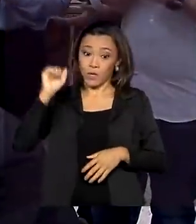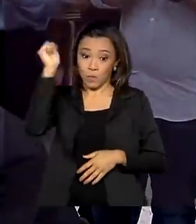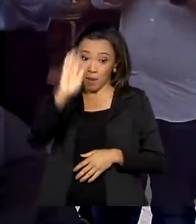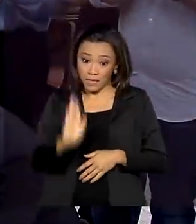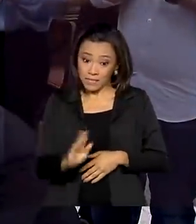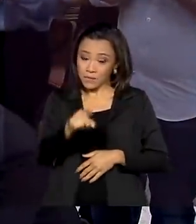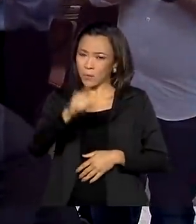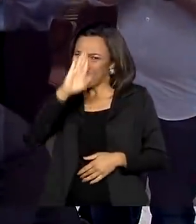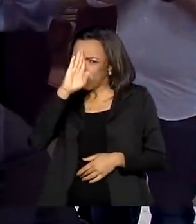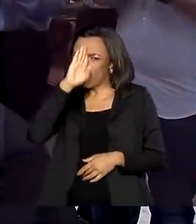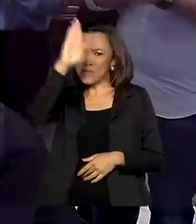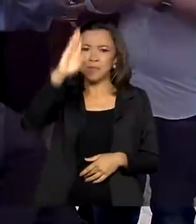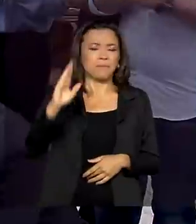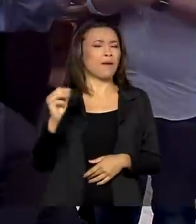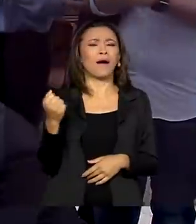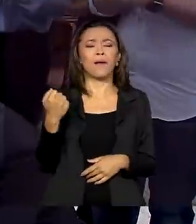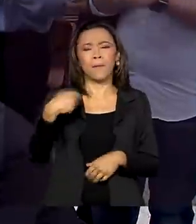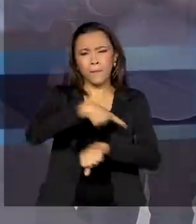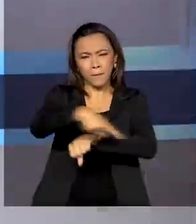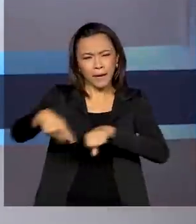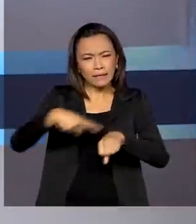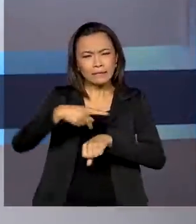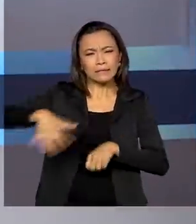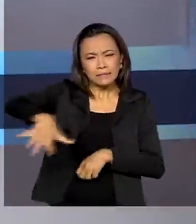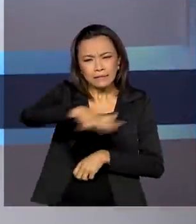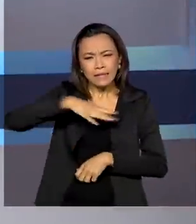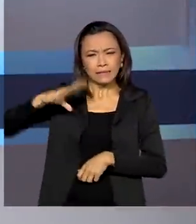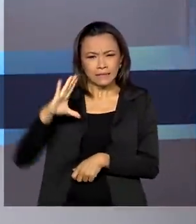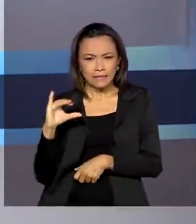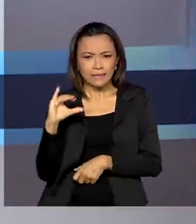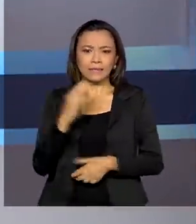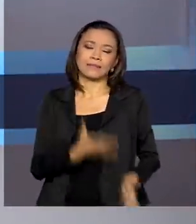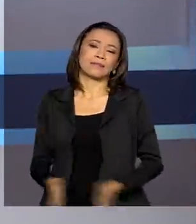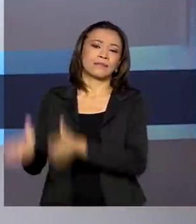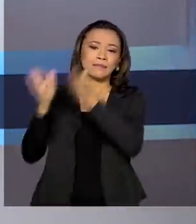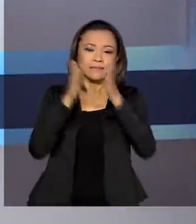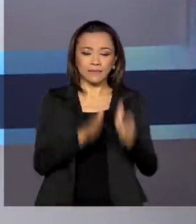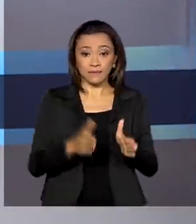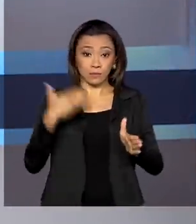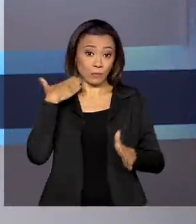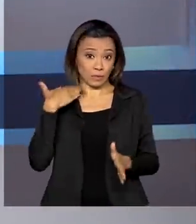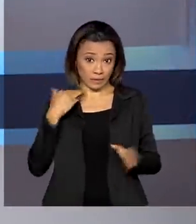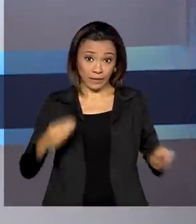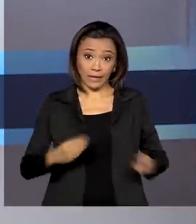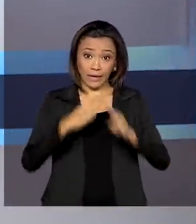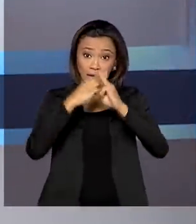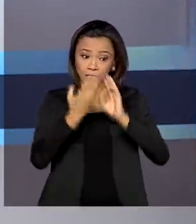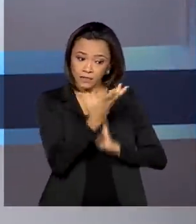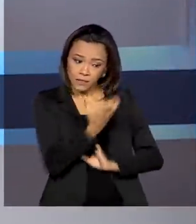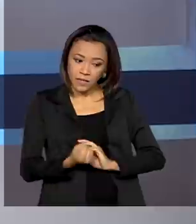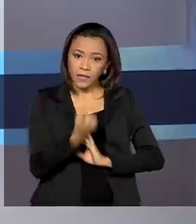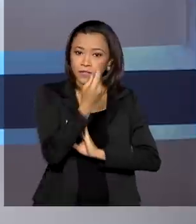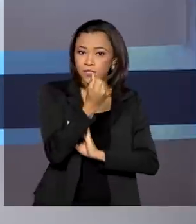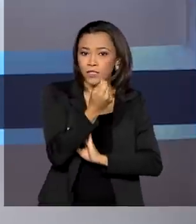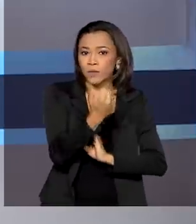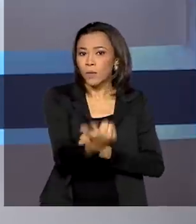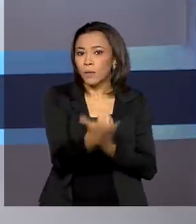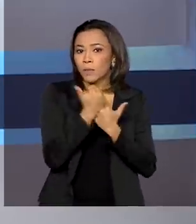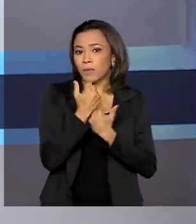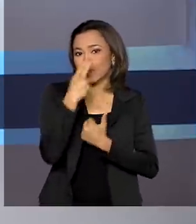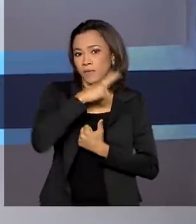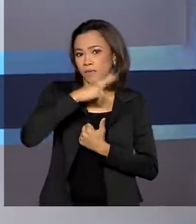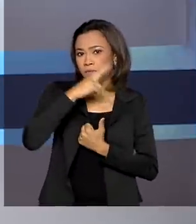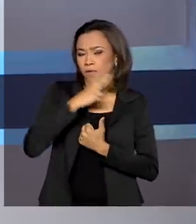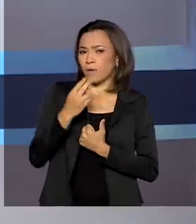principais países na produção de ciência. E veja também, Caixa libera saque em dinheiro do auxílio emergencial